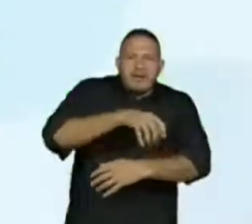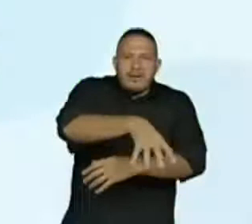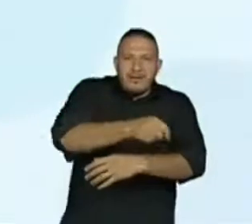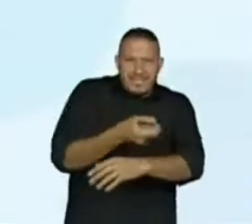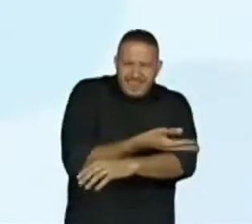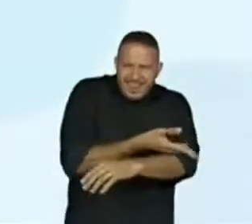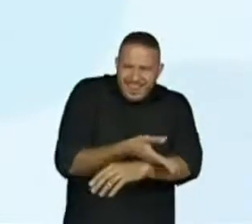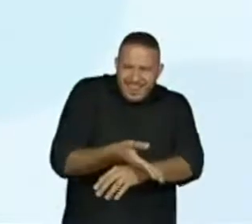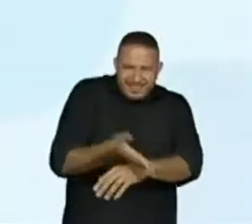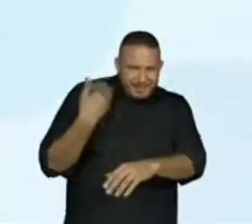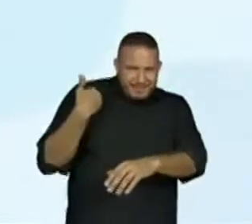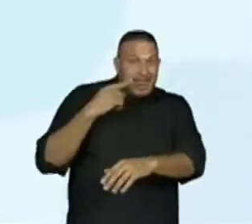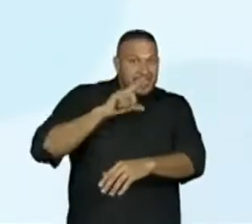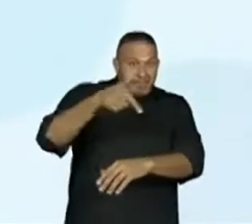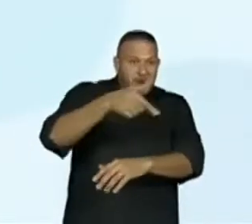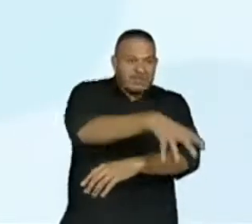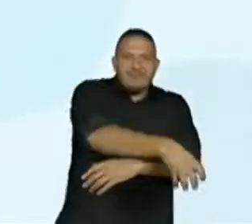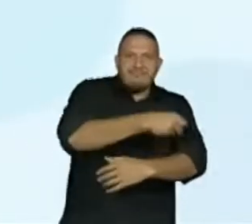então